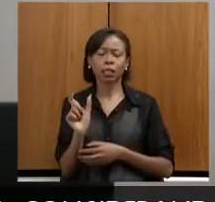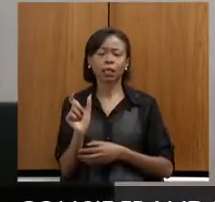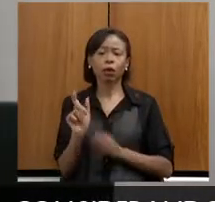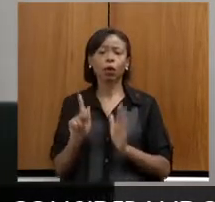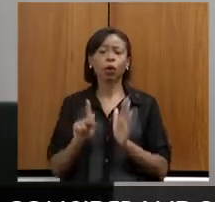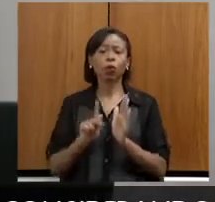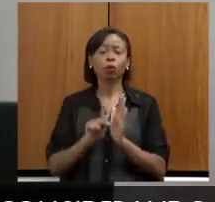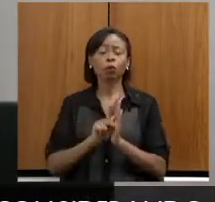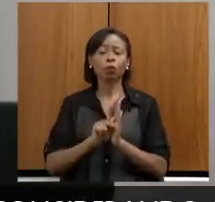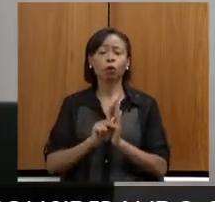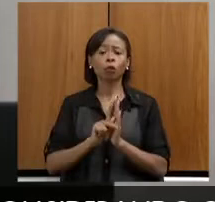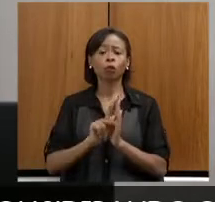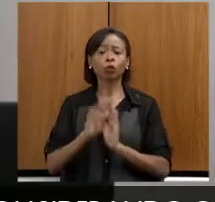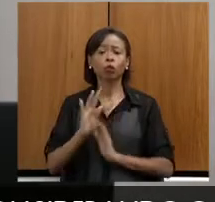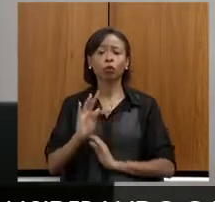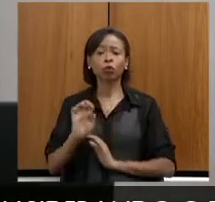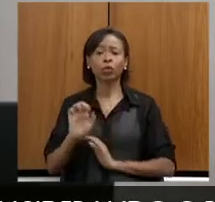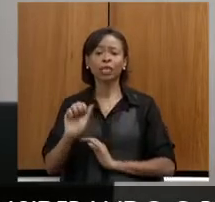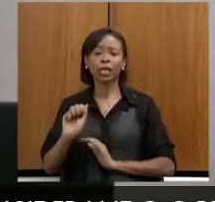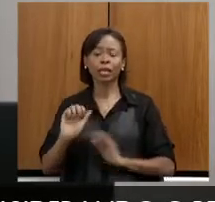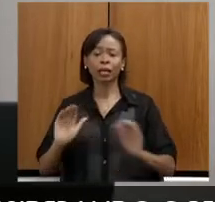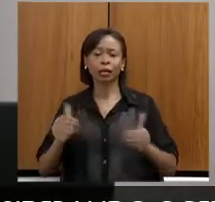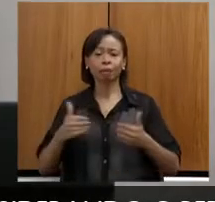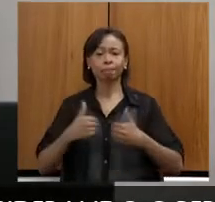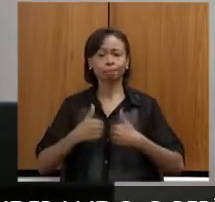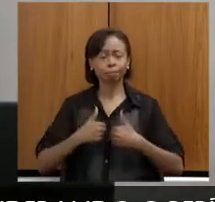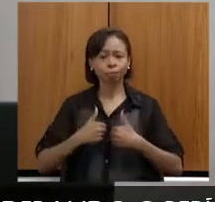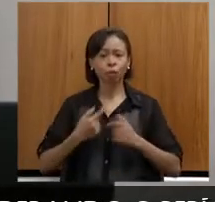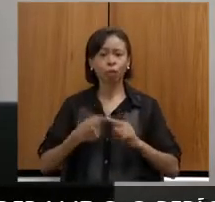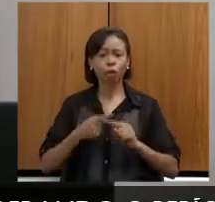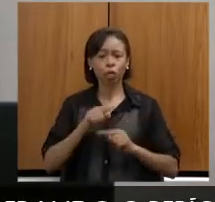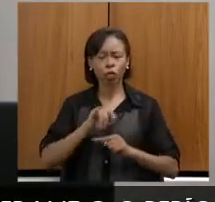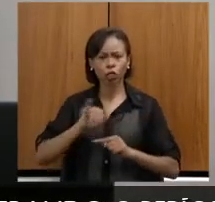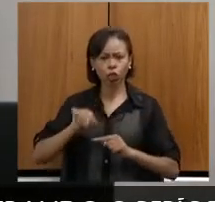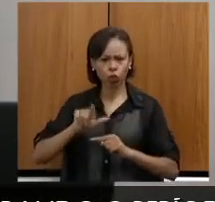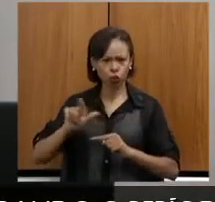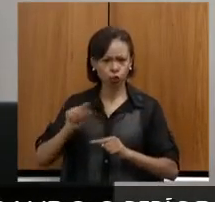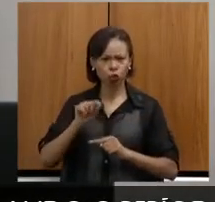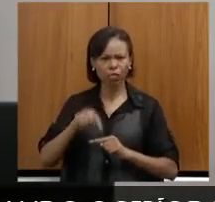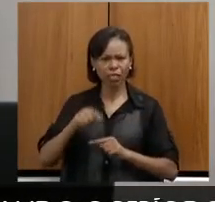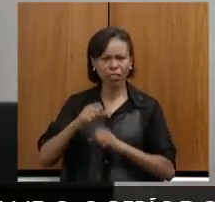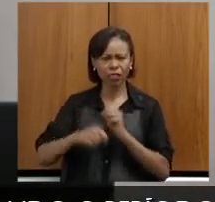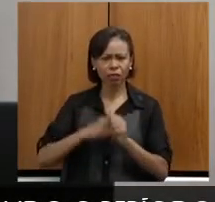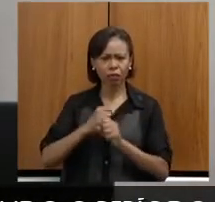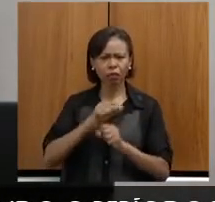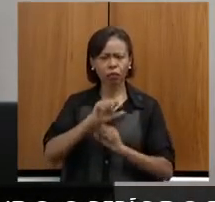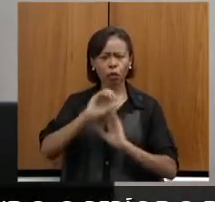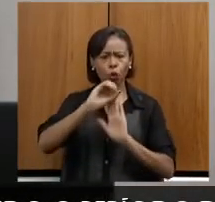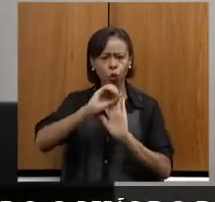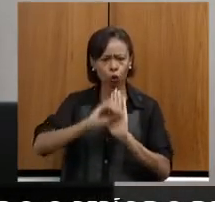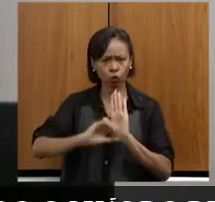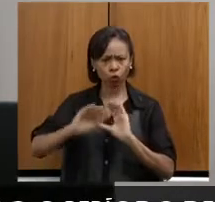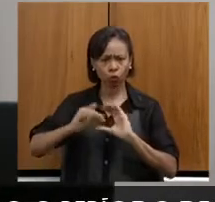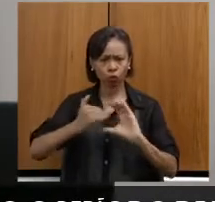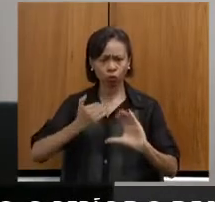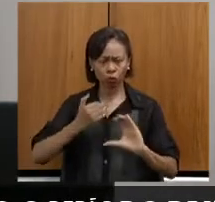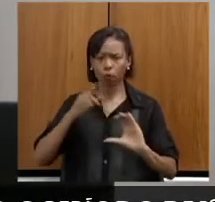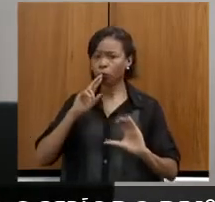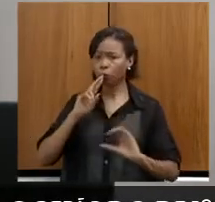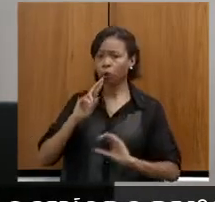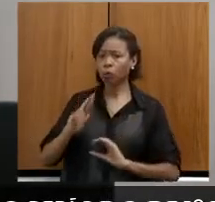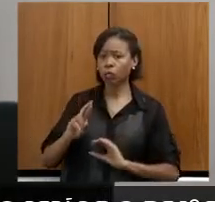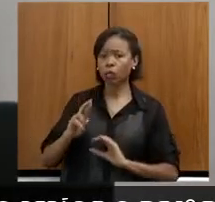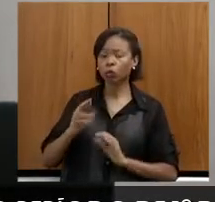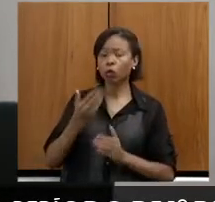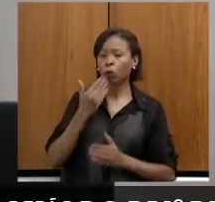autista, TEA, porque em julho deste ano a senhora enviou o FIS para esta casa em resposta a requerimento de